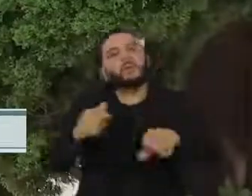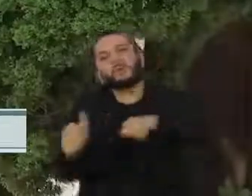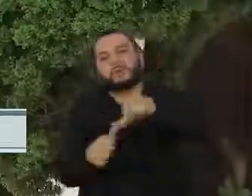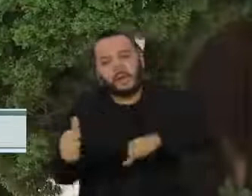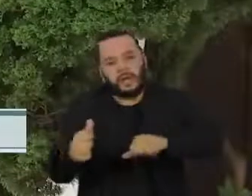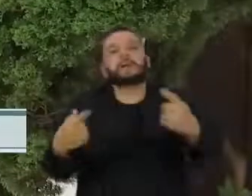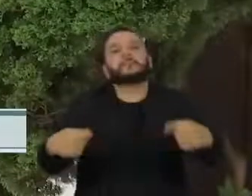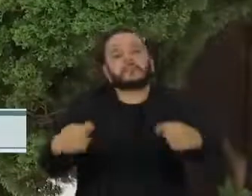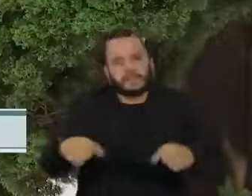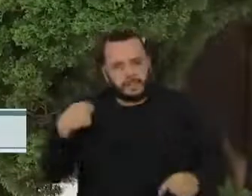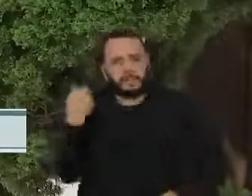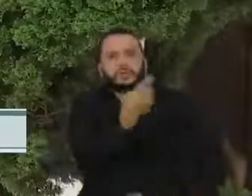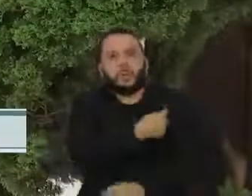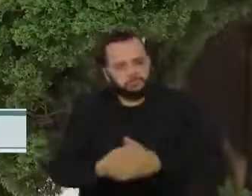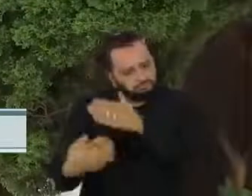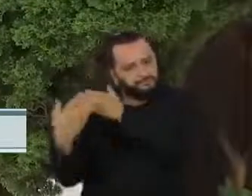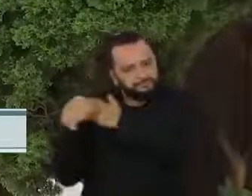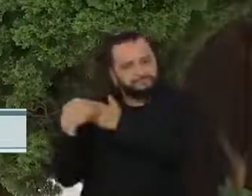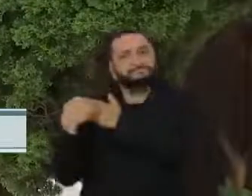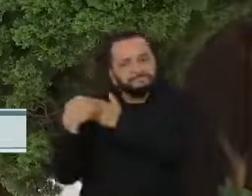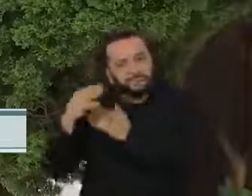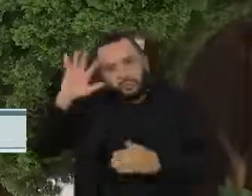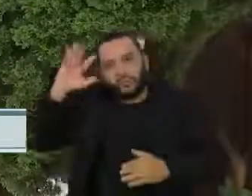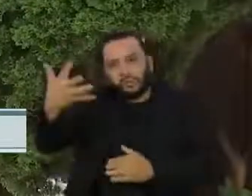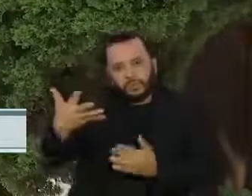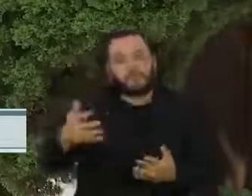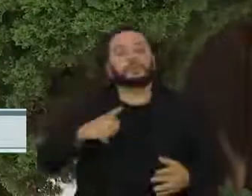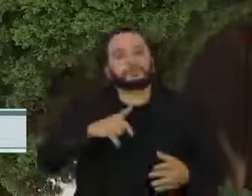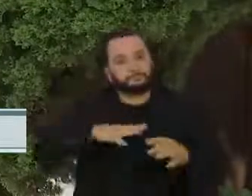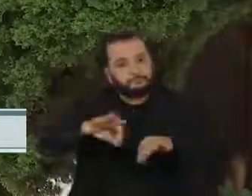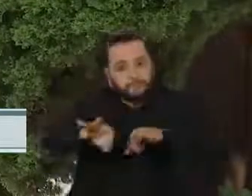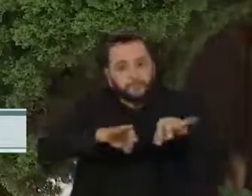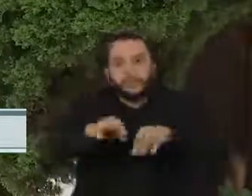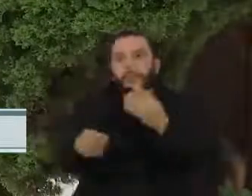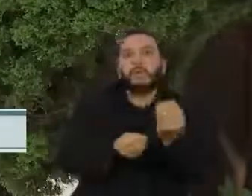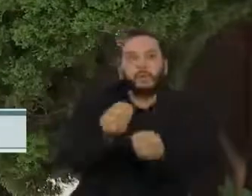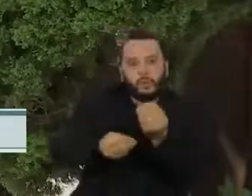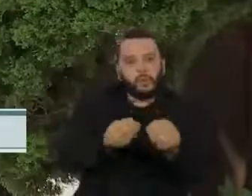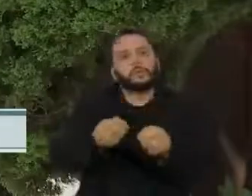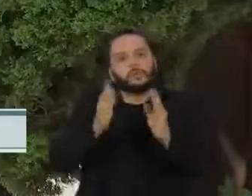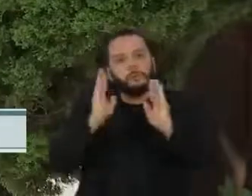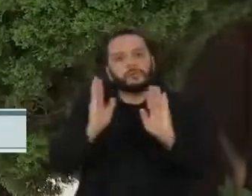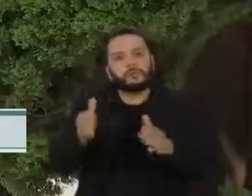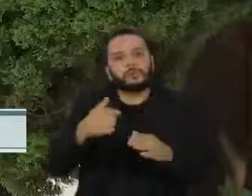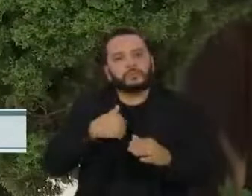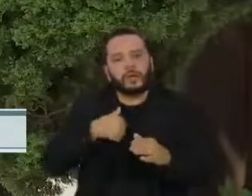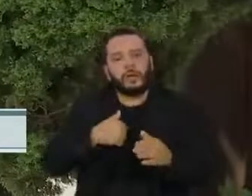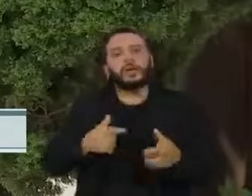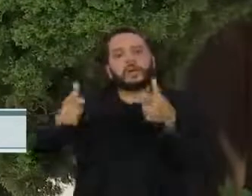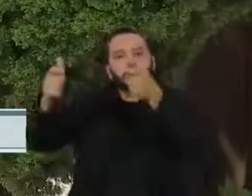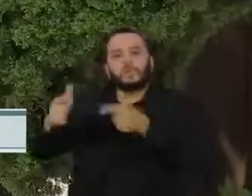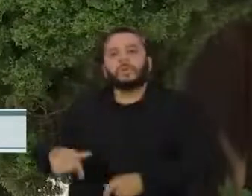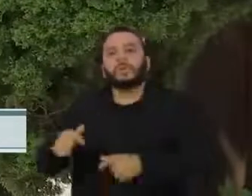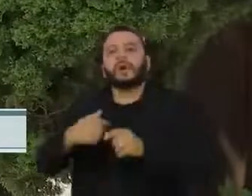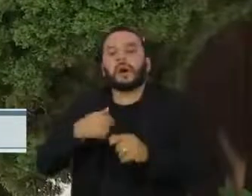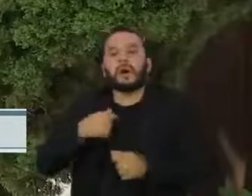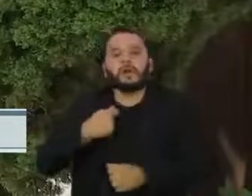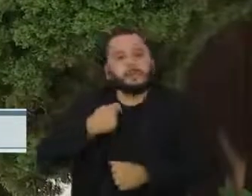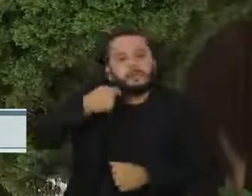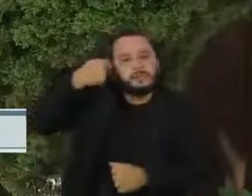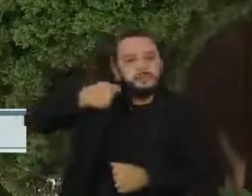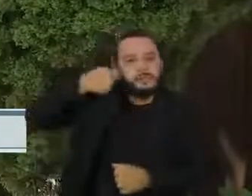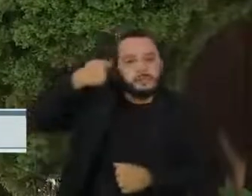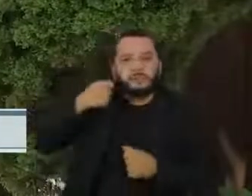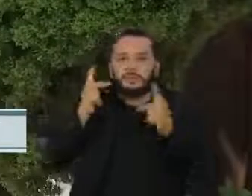solução. Por isso, o projeto Mãos Empenhadas agora também está sendo levado para as barbearias, para falar com os